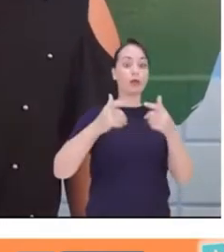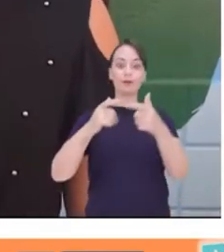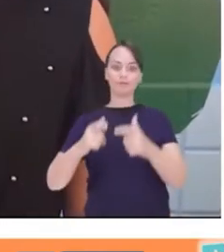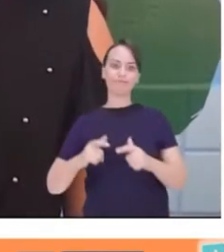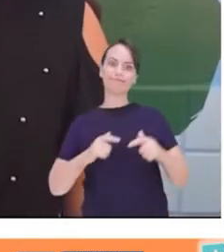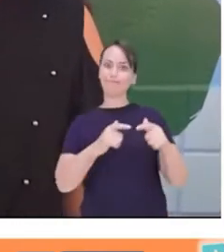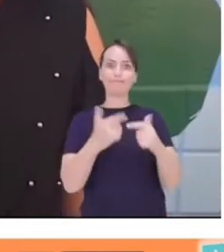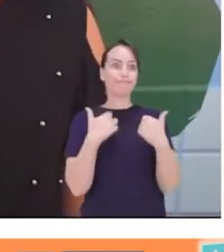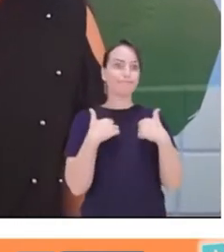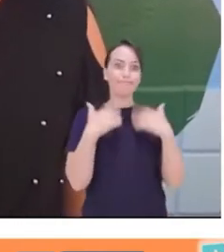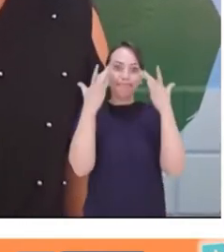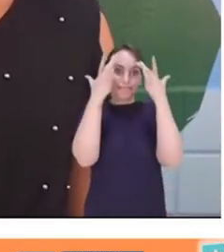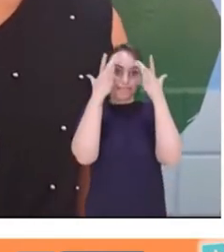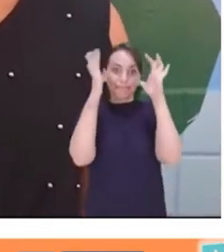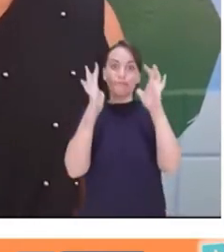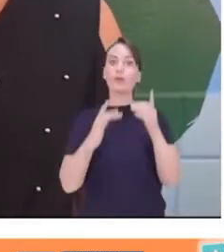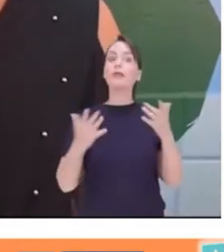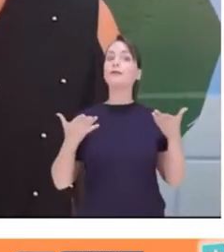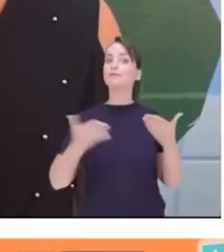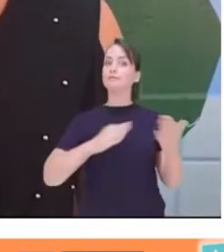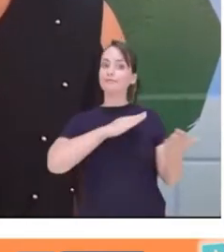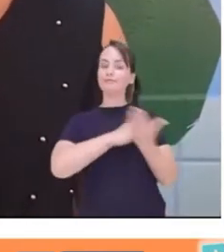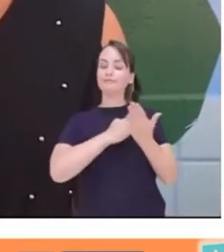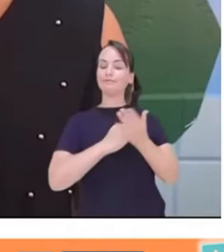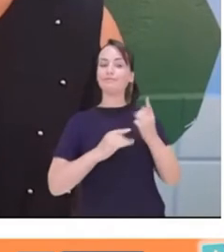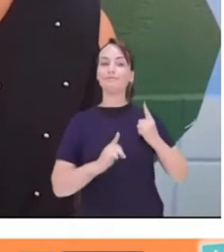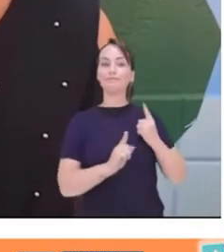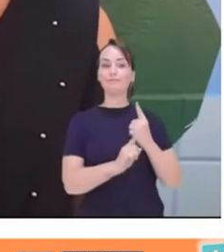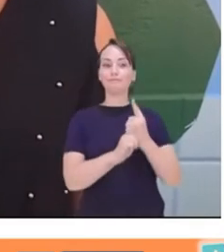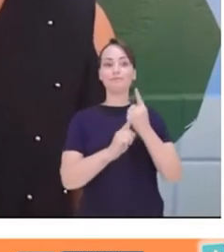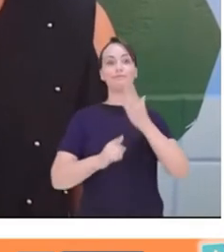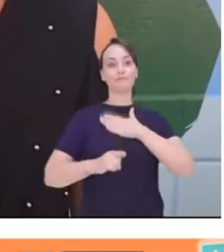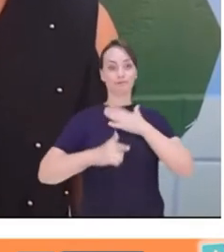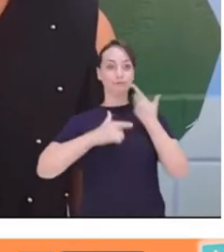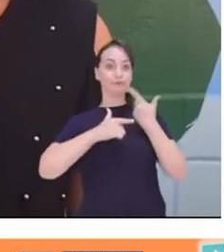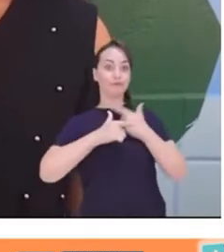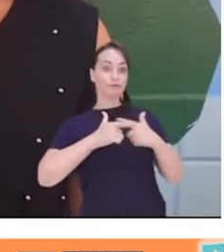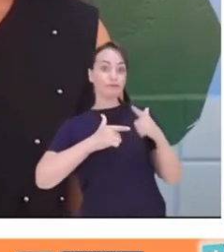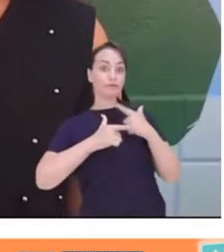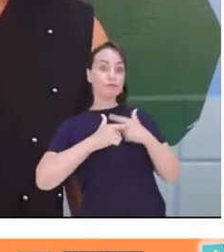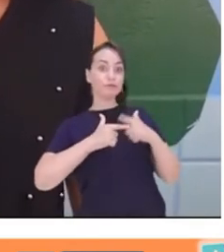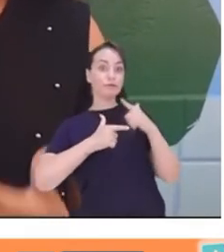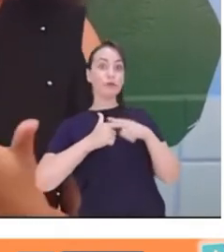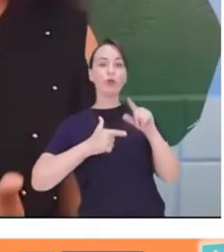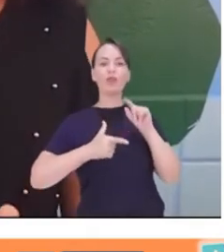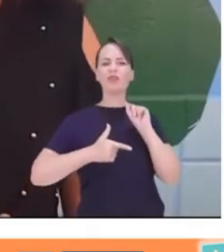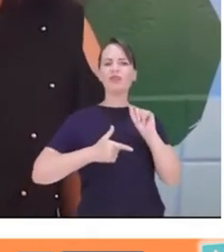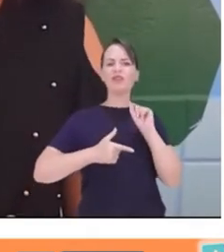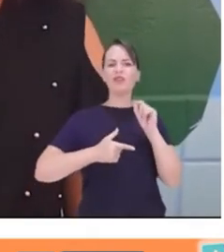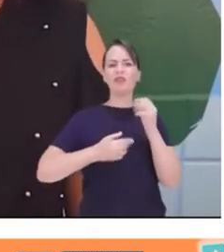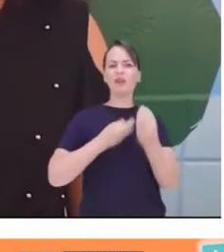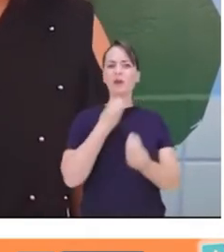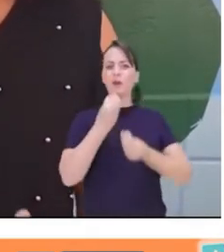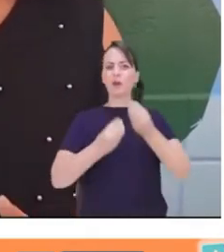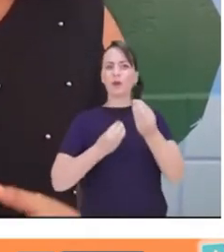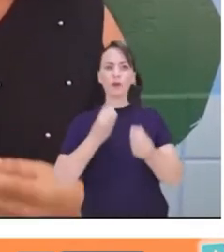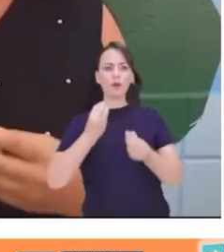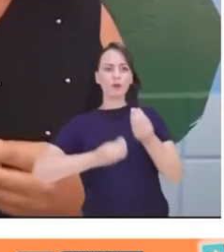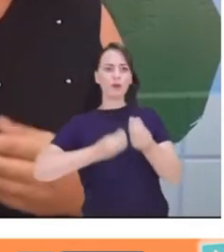E isso me ajudou a descobrir o meu problema, que era como que eu posso